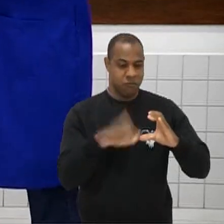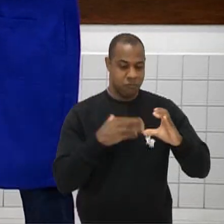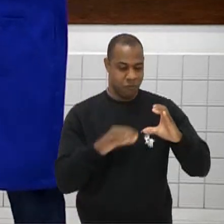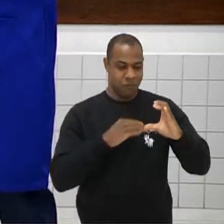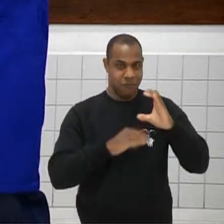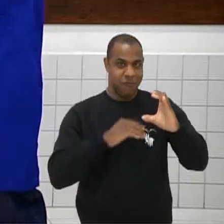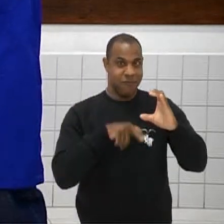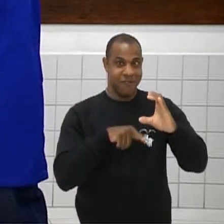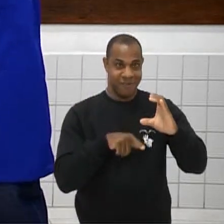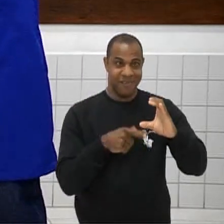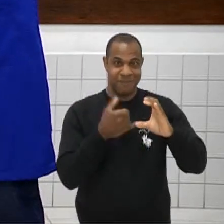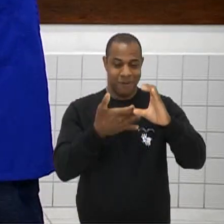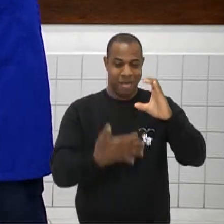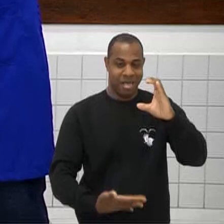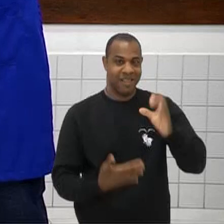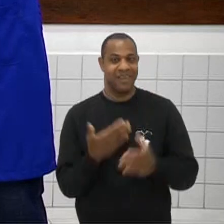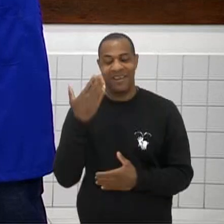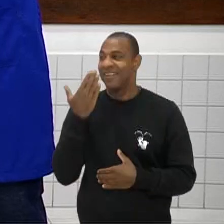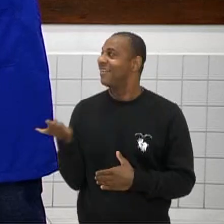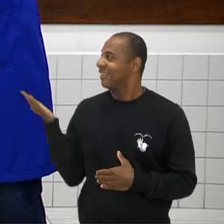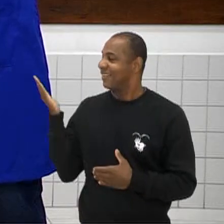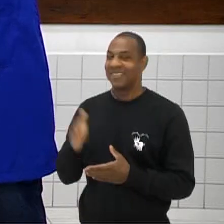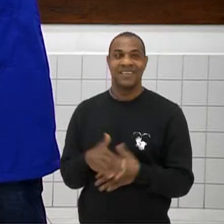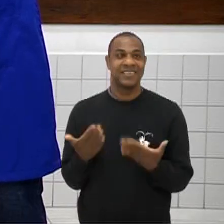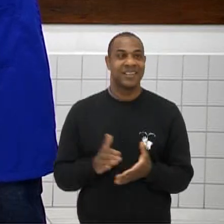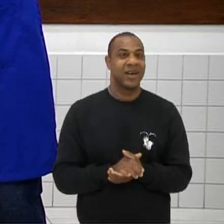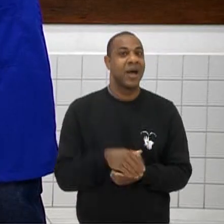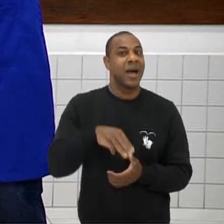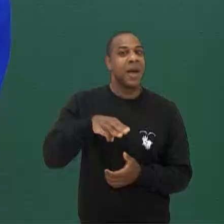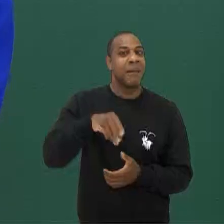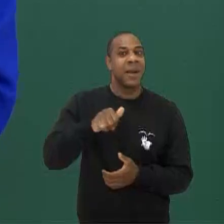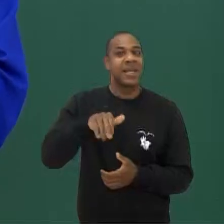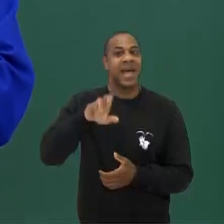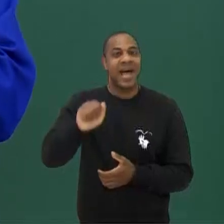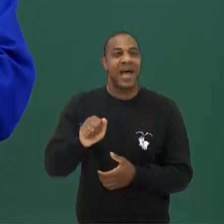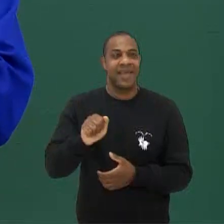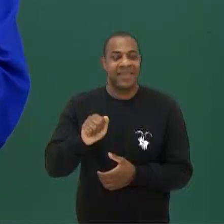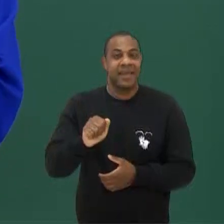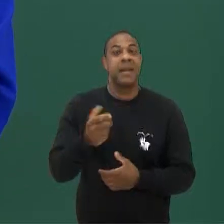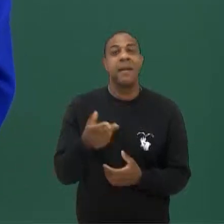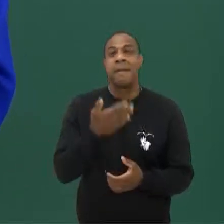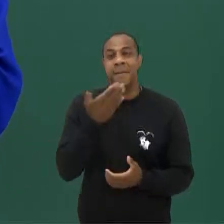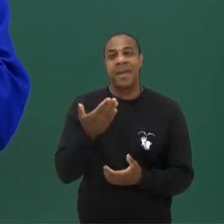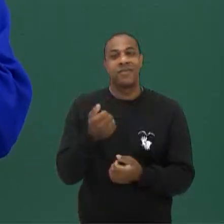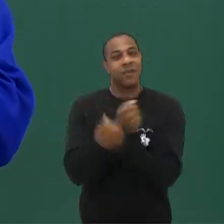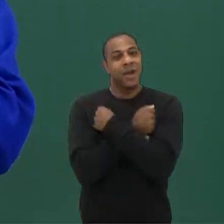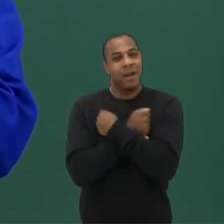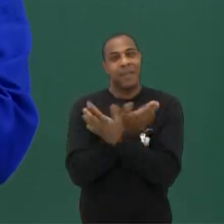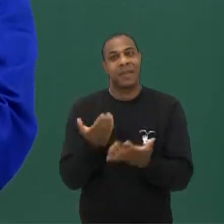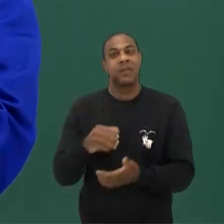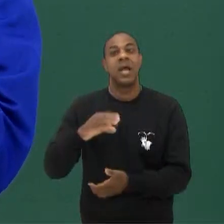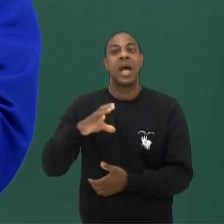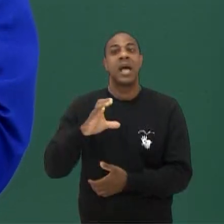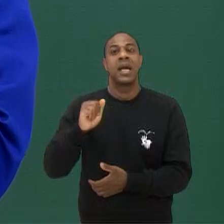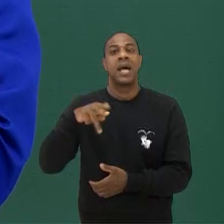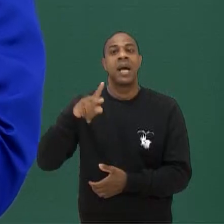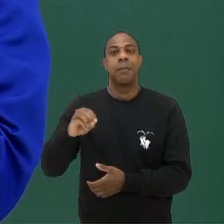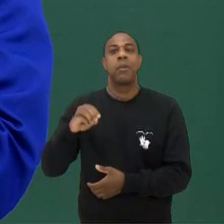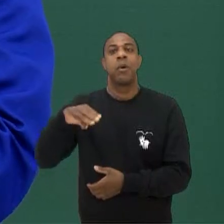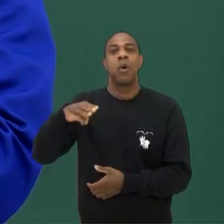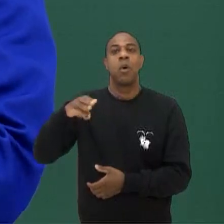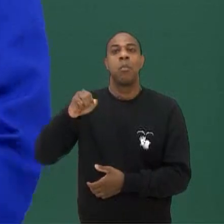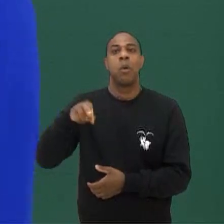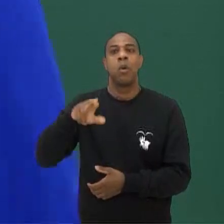Cara Aqui professor Gustavo Então temos ali ó A Nayara Isabelle Que pede pra gente mandar um salve Para o pessoal de Campo Mourão Então do